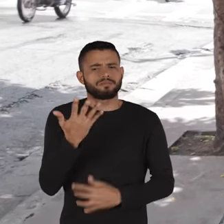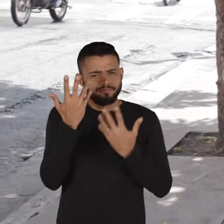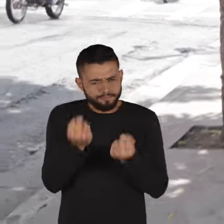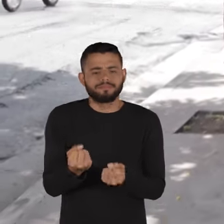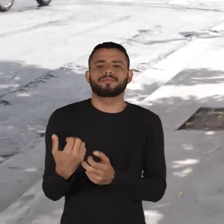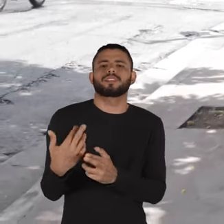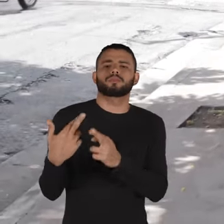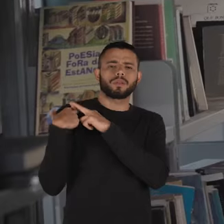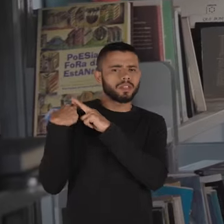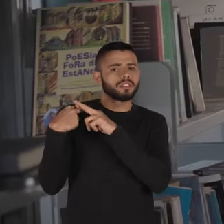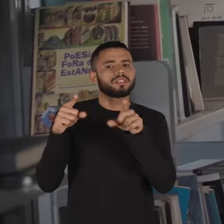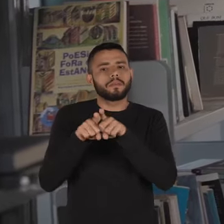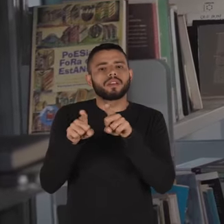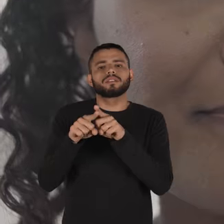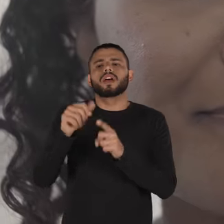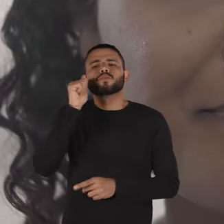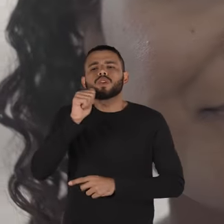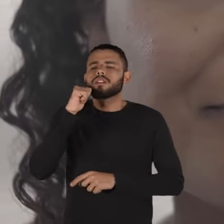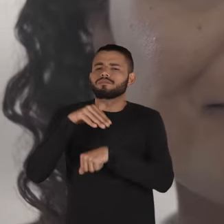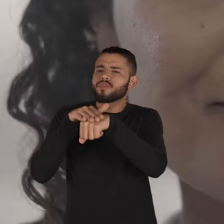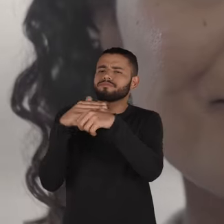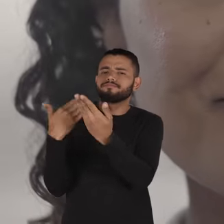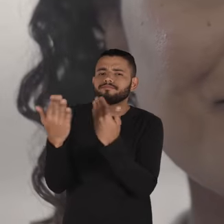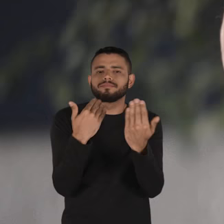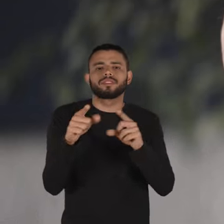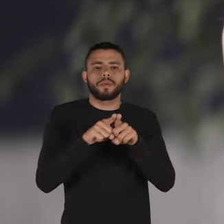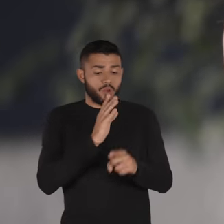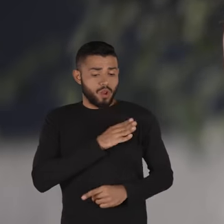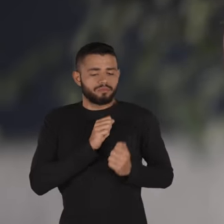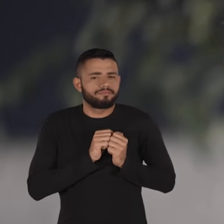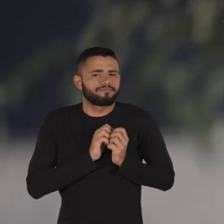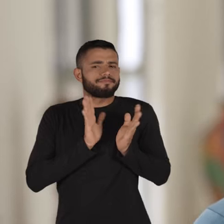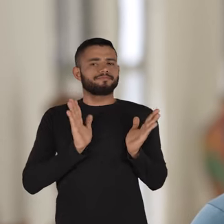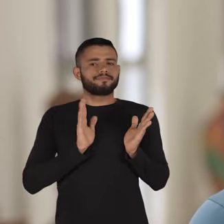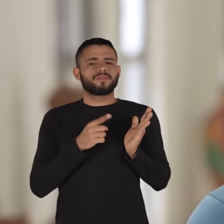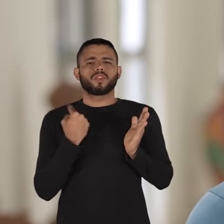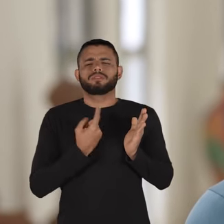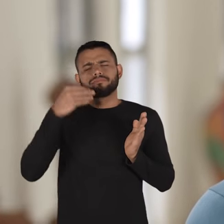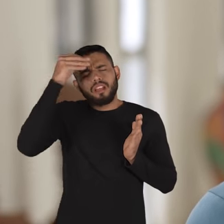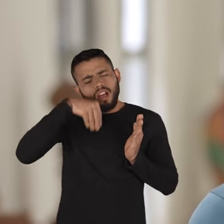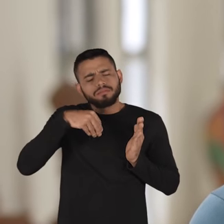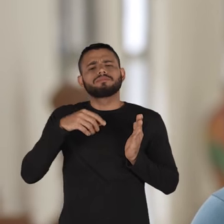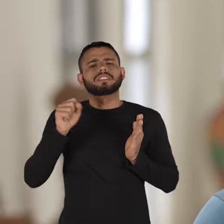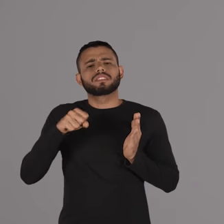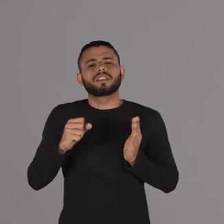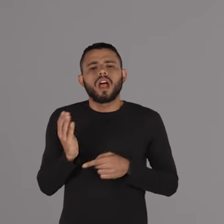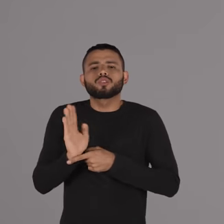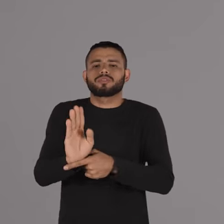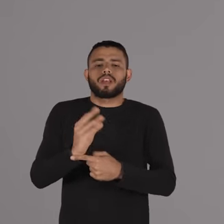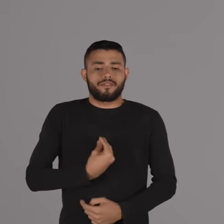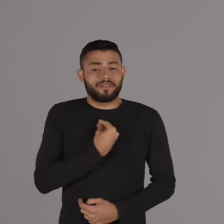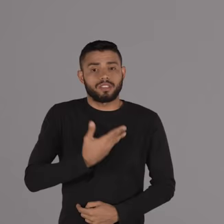coragem pra assumir responsabilidade coragem pra escutar as mulheres coragem pra abrir nossos corações sermos vulneráveis e nos